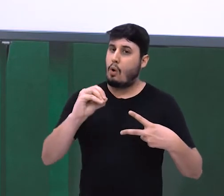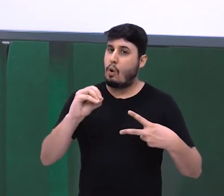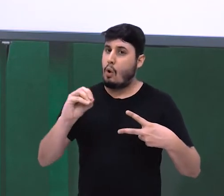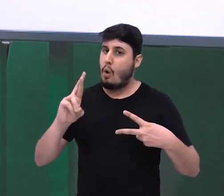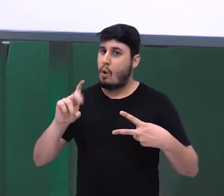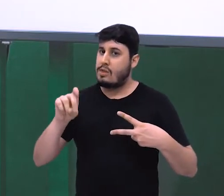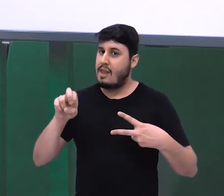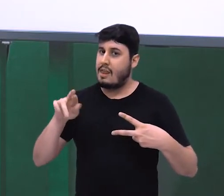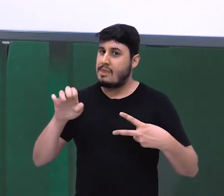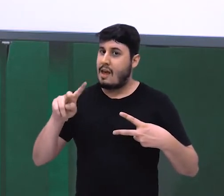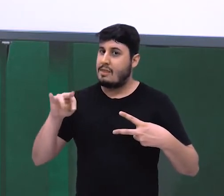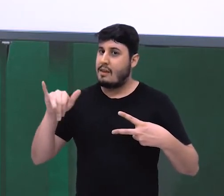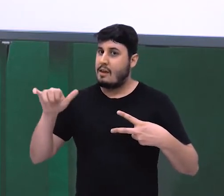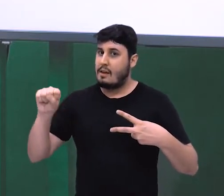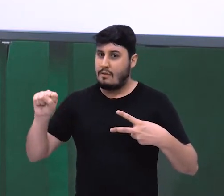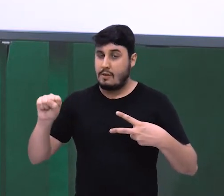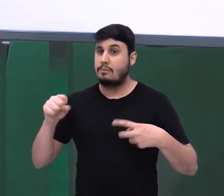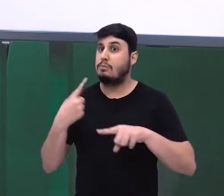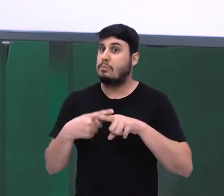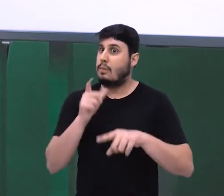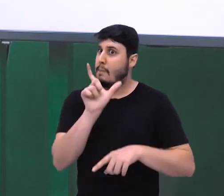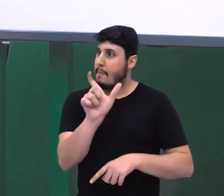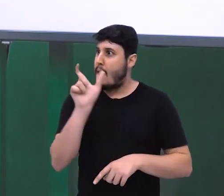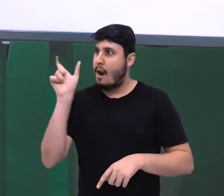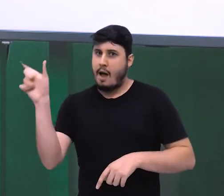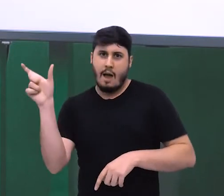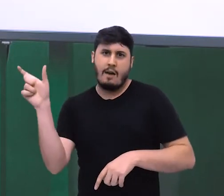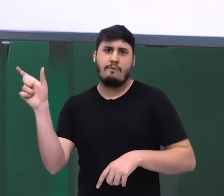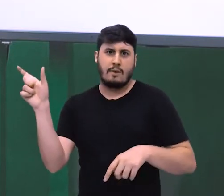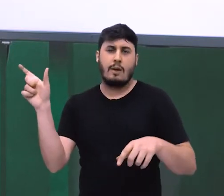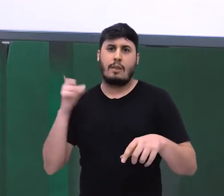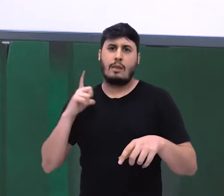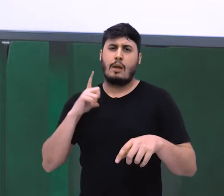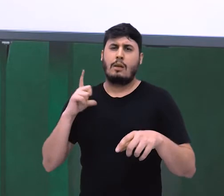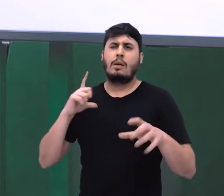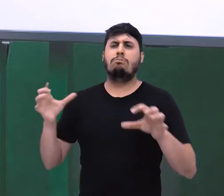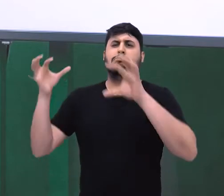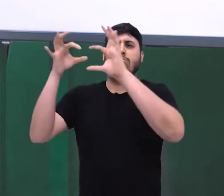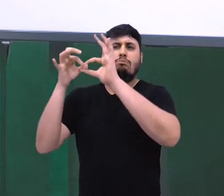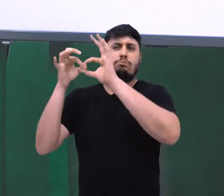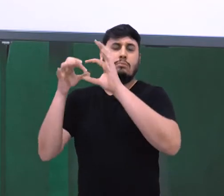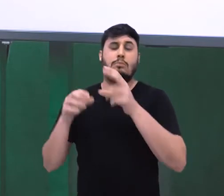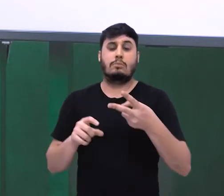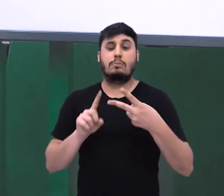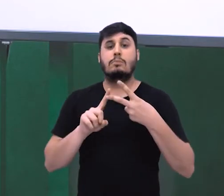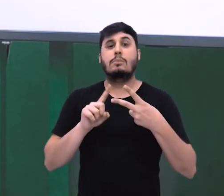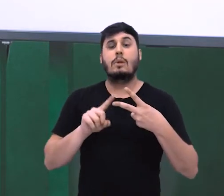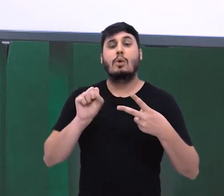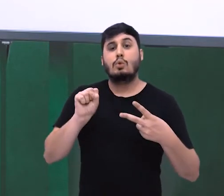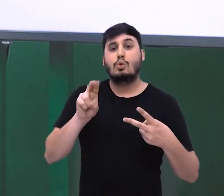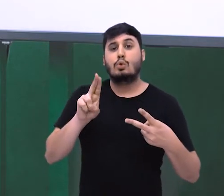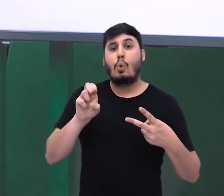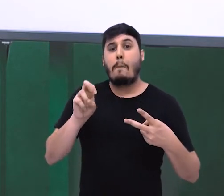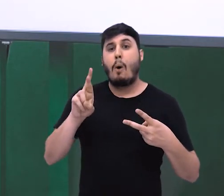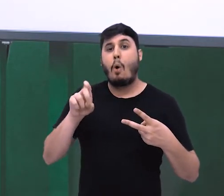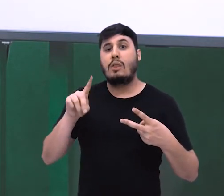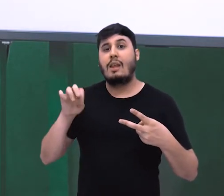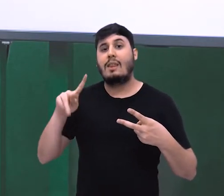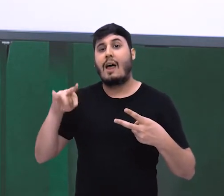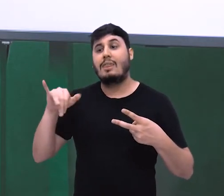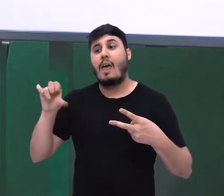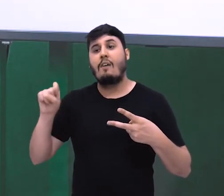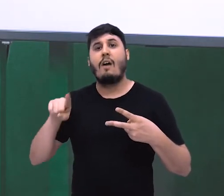orações coordenadas, e podem ser subordinativas, quando ligam orações subordinadas.